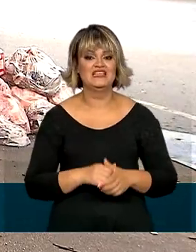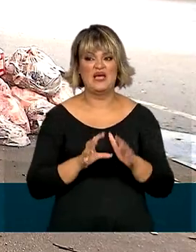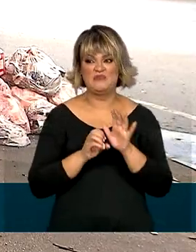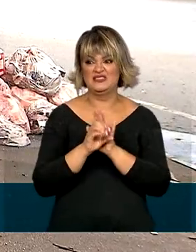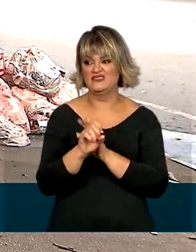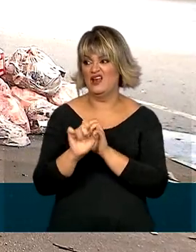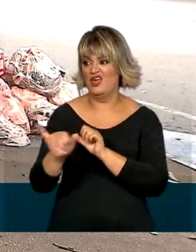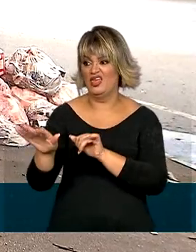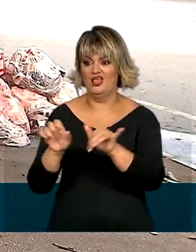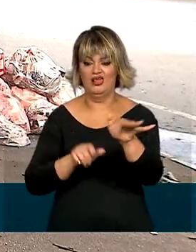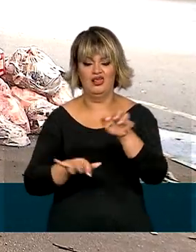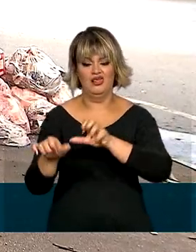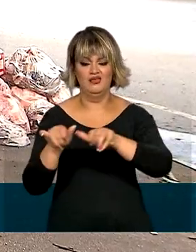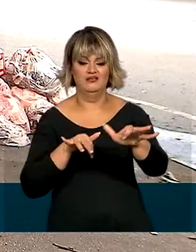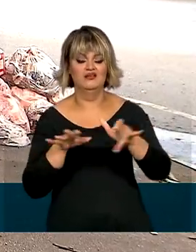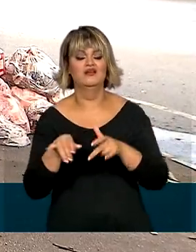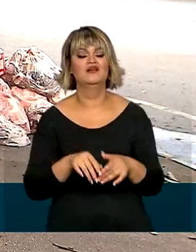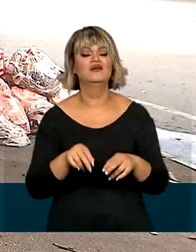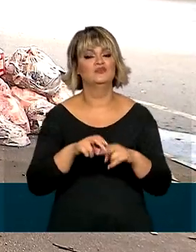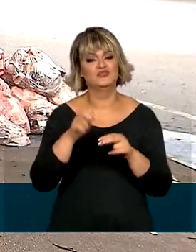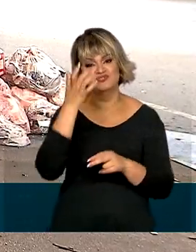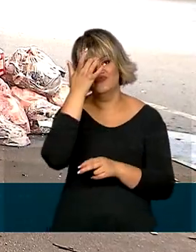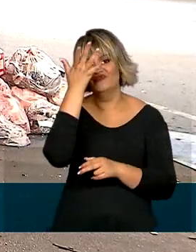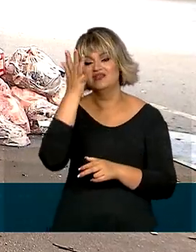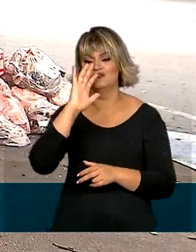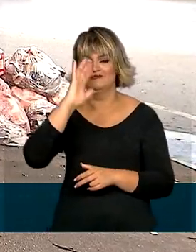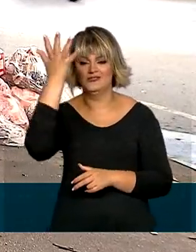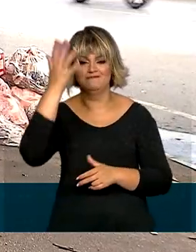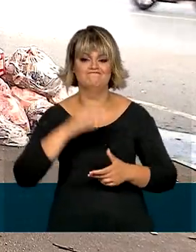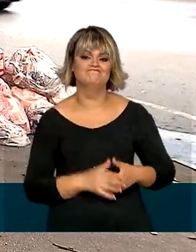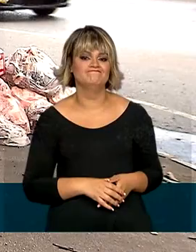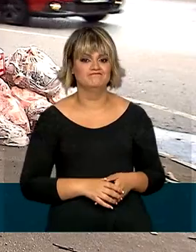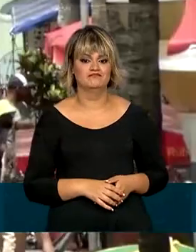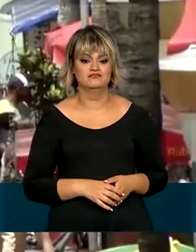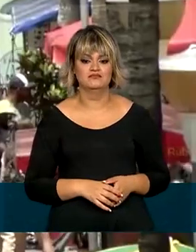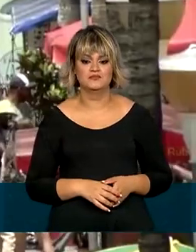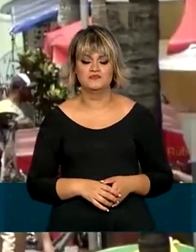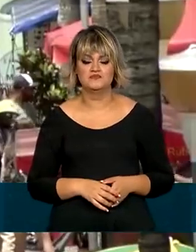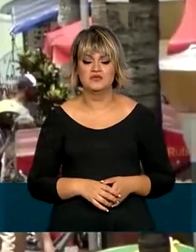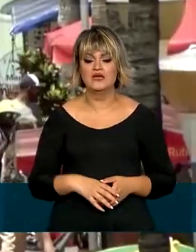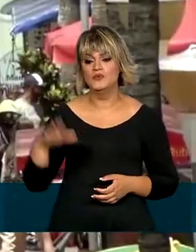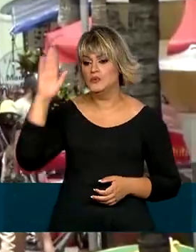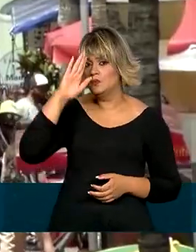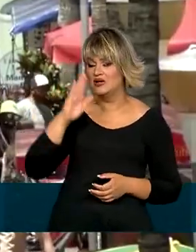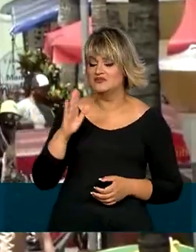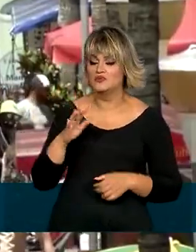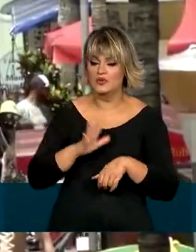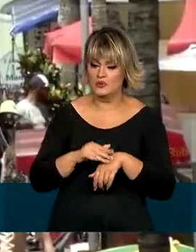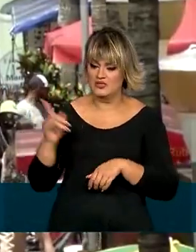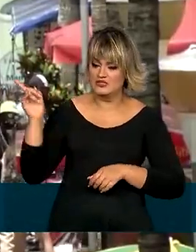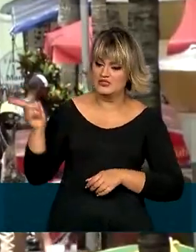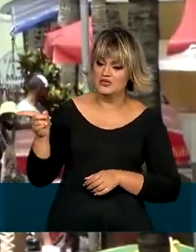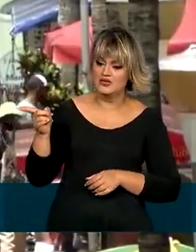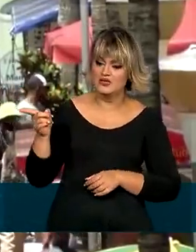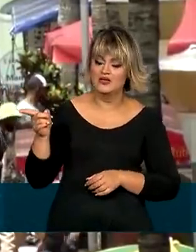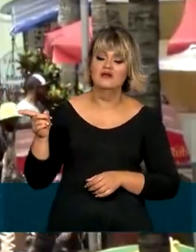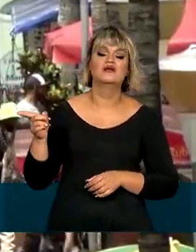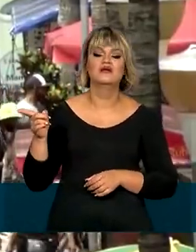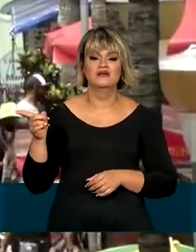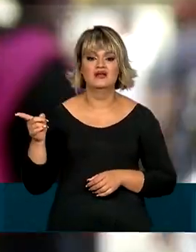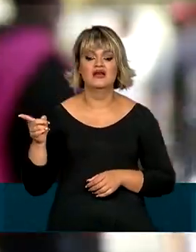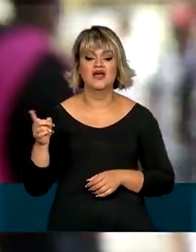bactéria no ambiente, facilitando a ocorrência de surtos. No Brasil, a leptospirose é uma doença